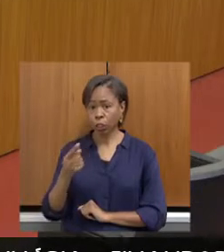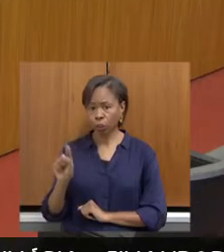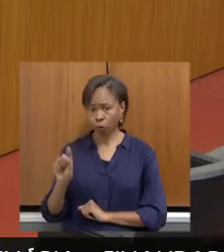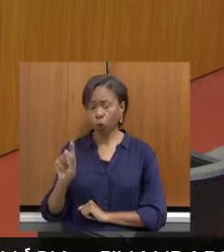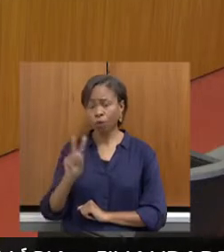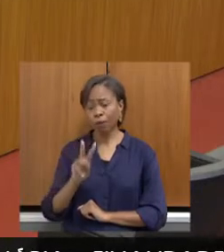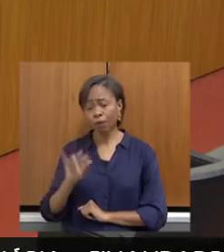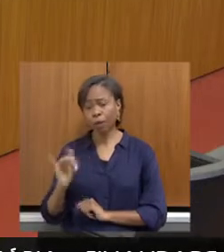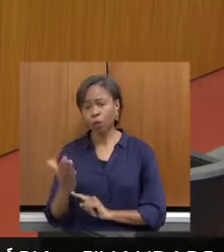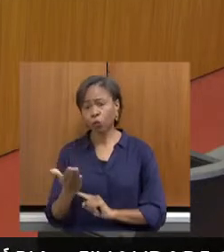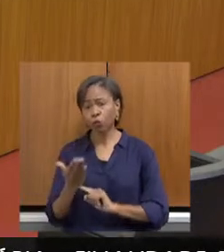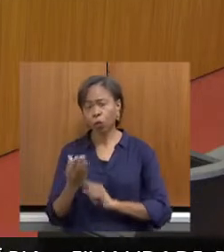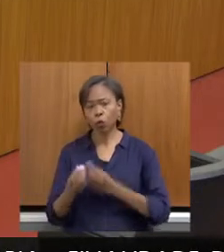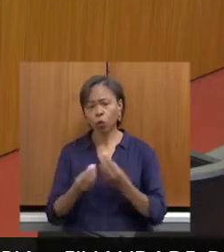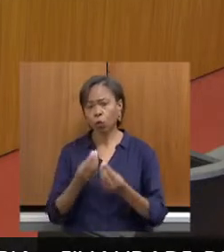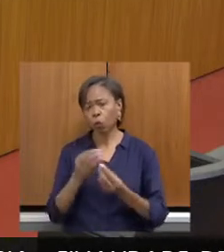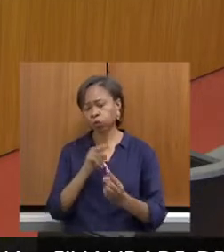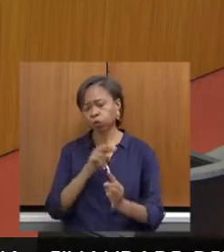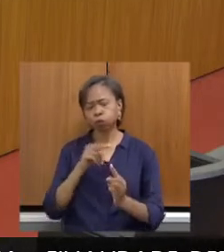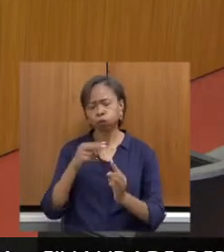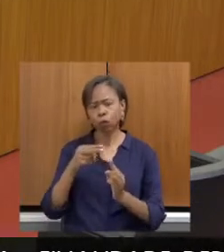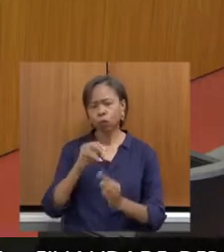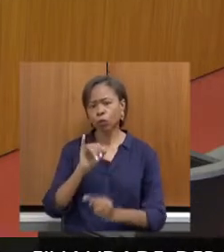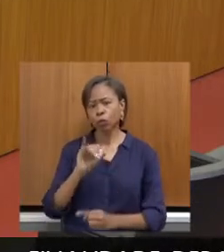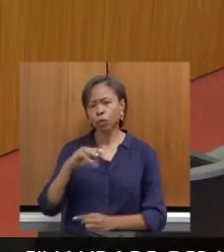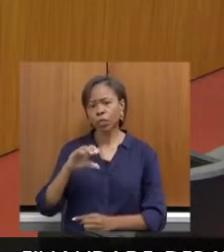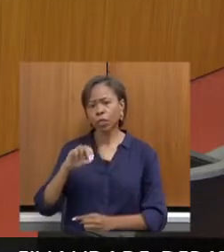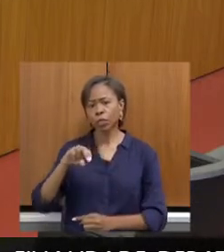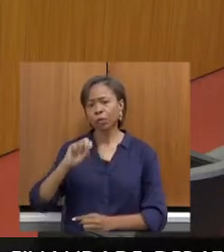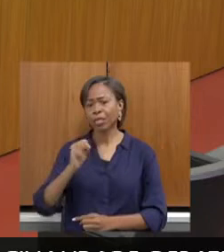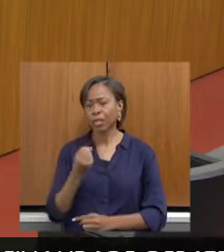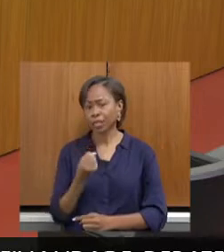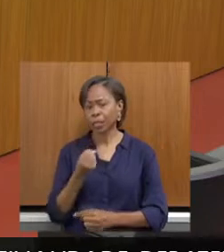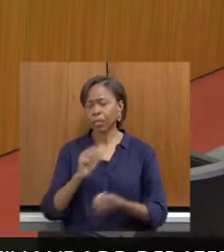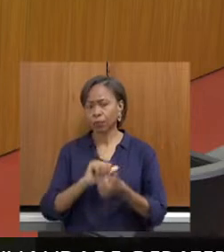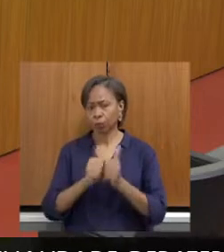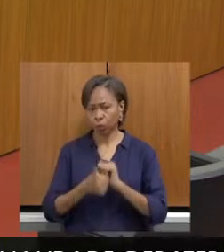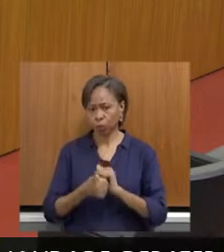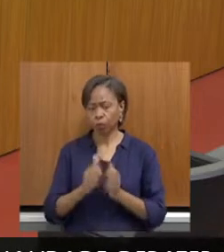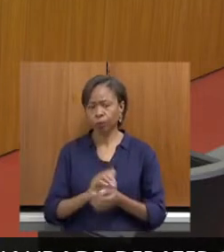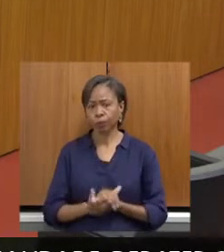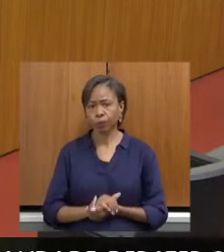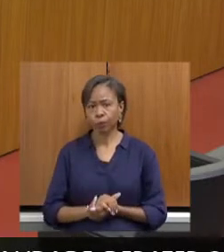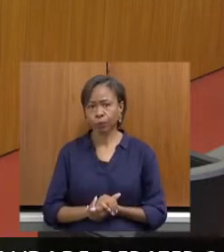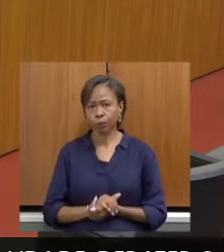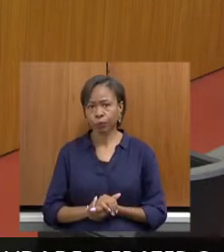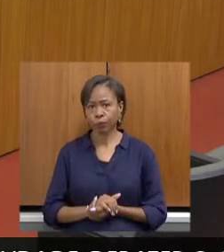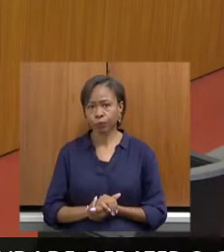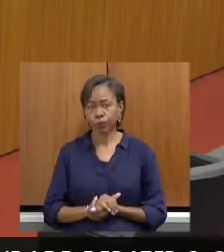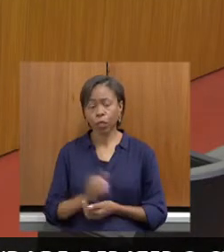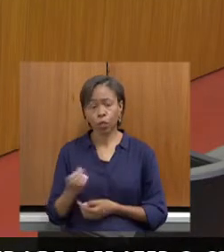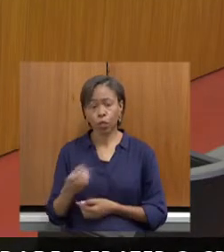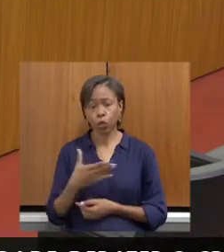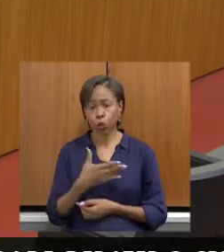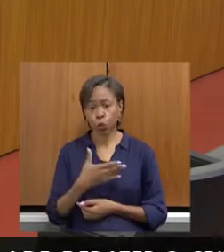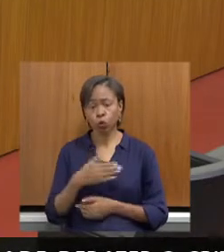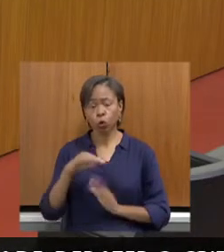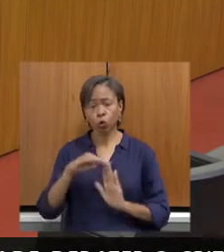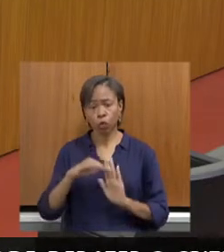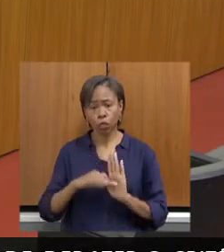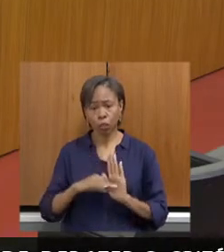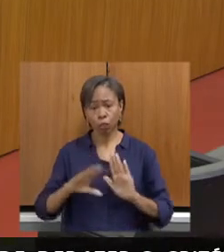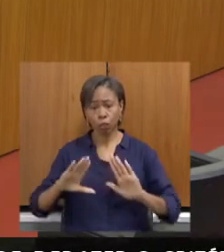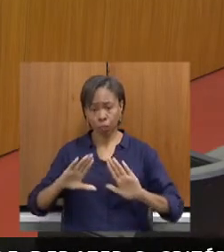municípios em relação à política do ICMS Esportivo. No âmbito do novo programa desta Assembleia,